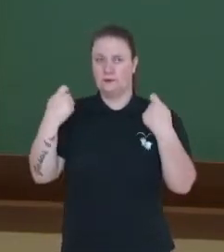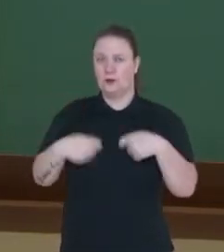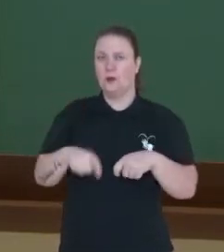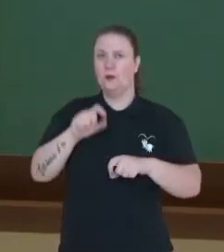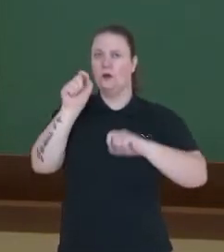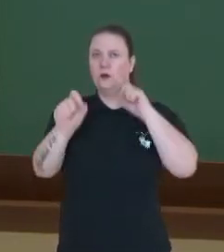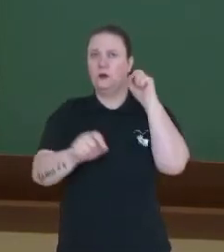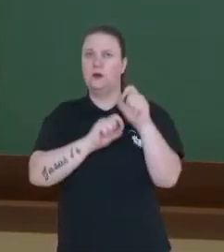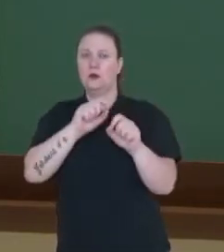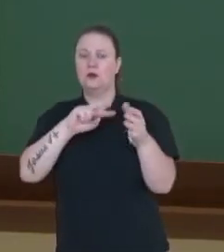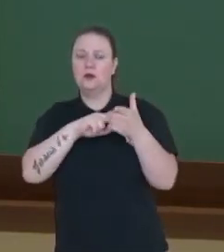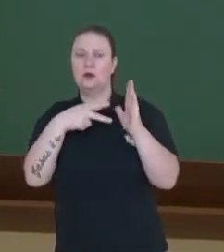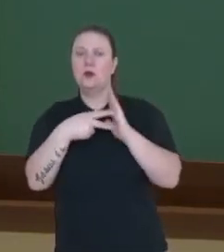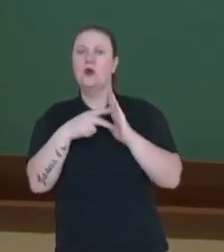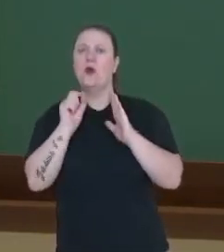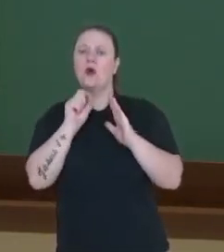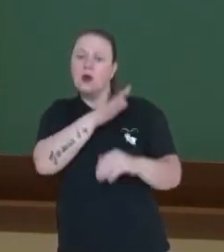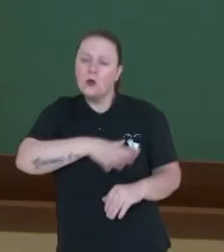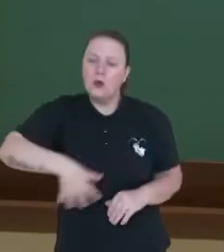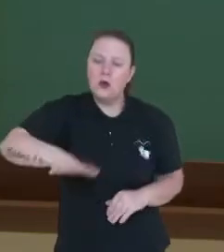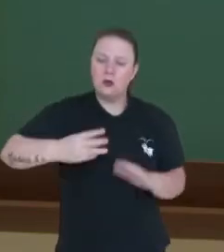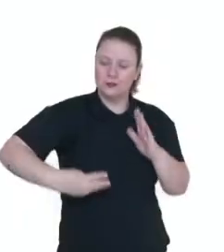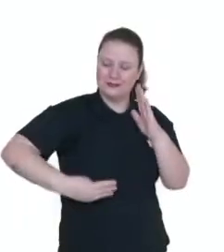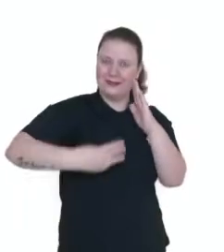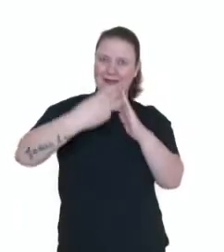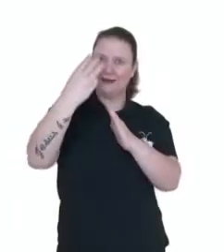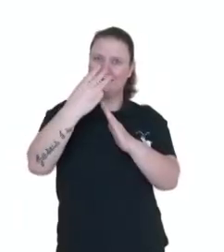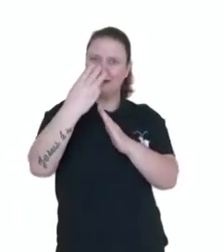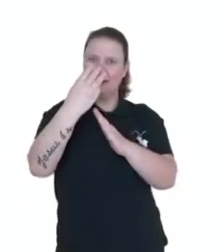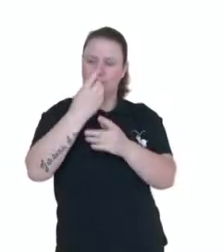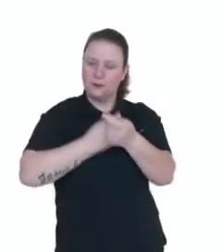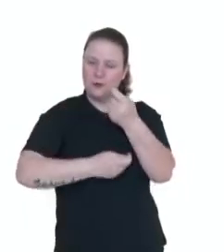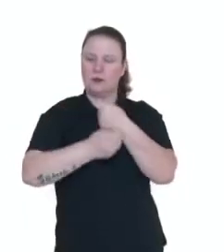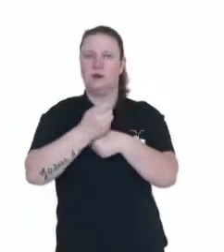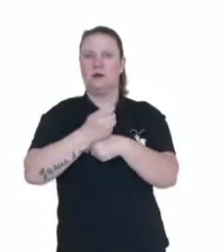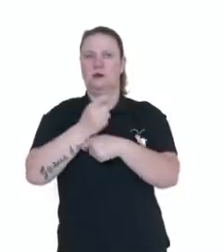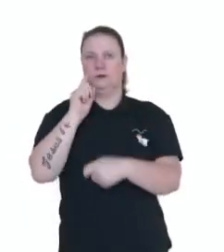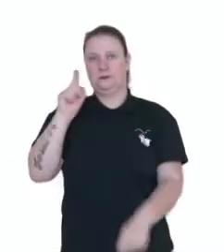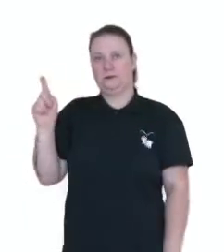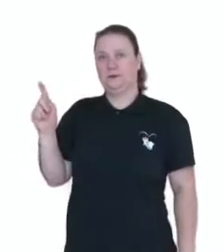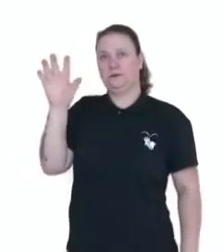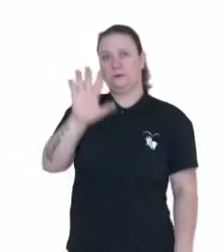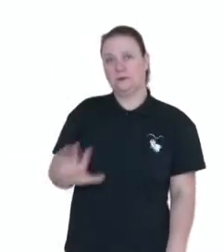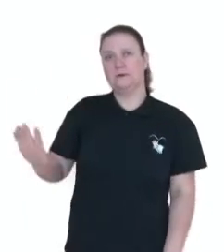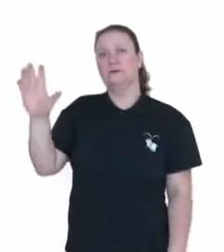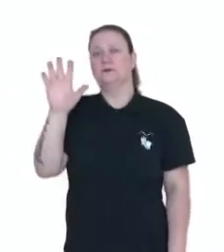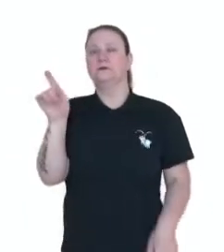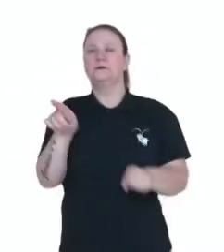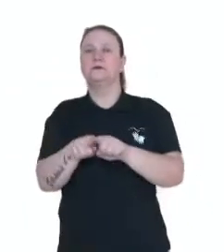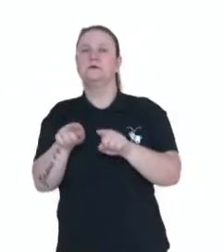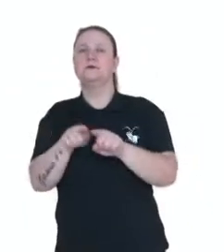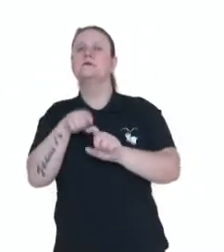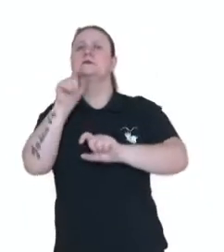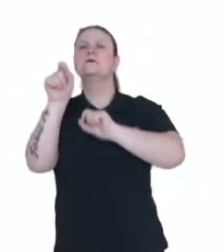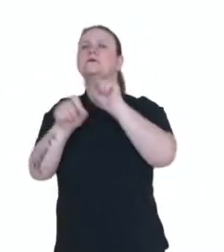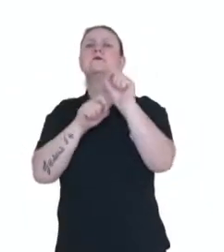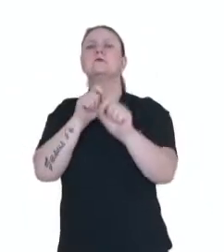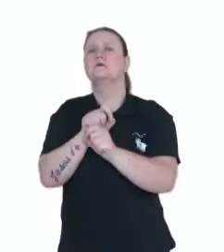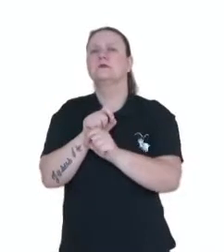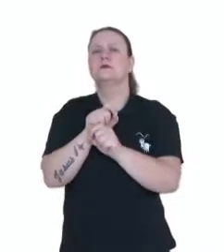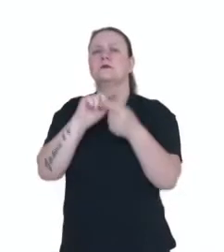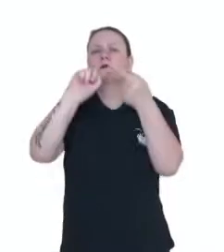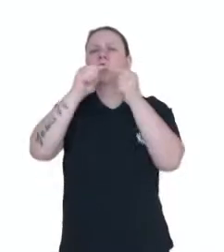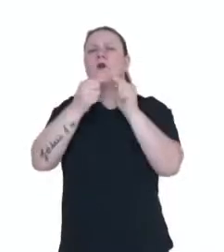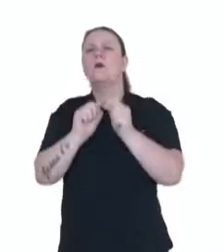este setor da economia. observando a imagem ao lado nós podemos dizer que setor da economia está